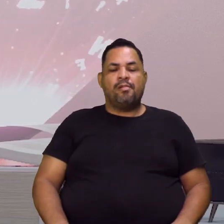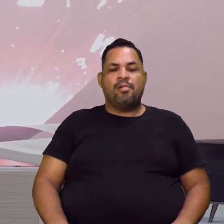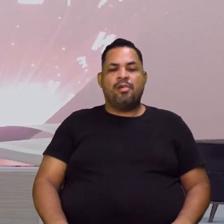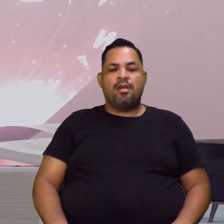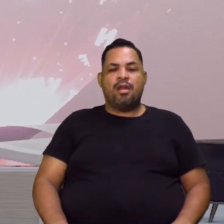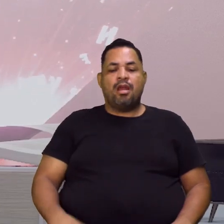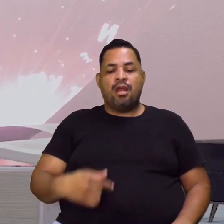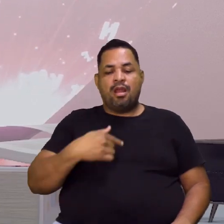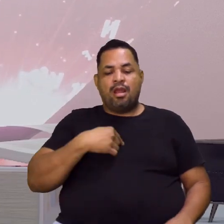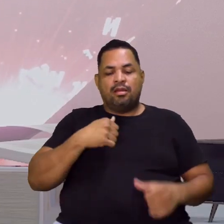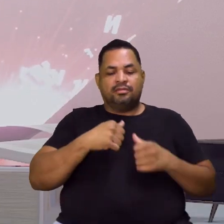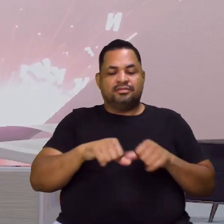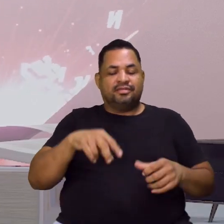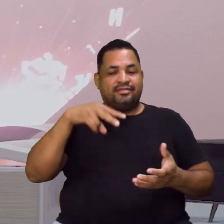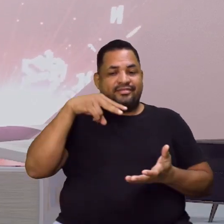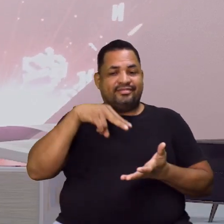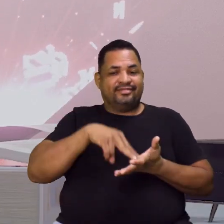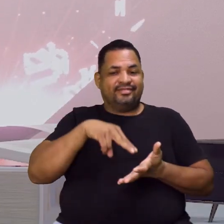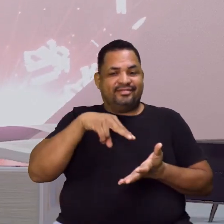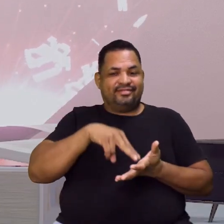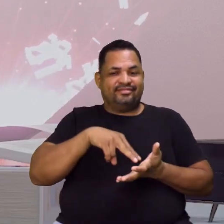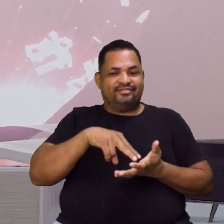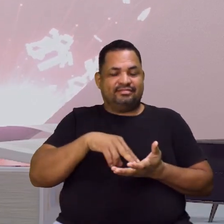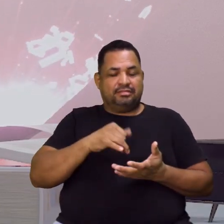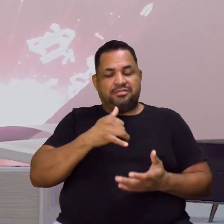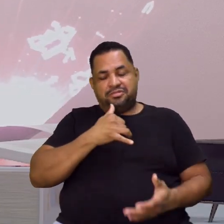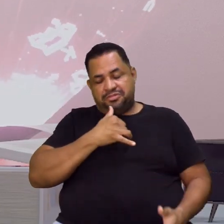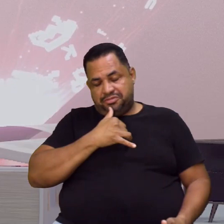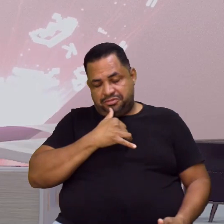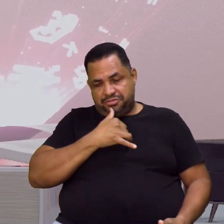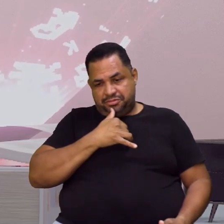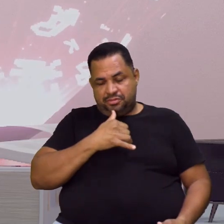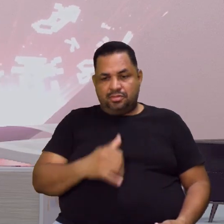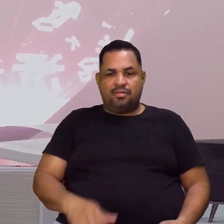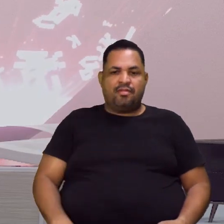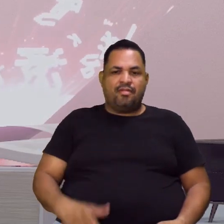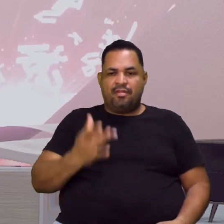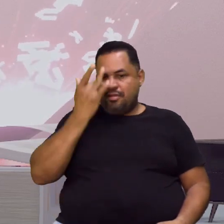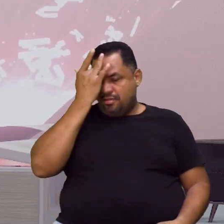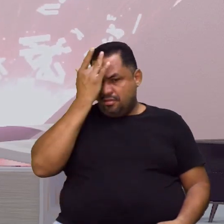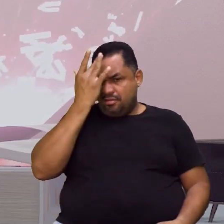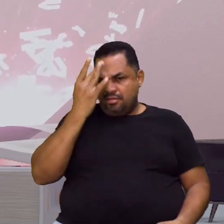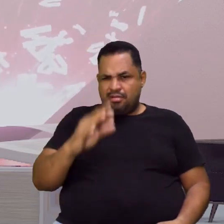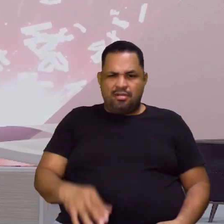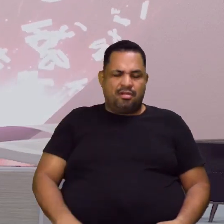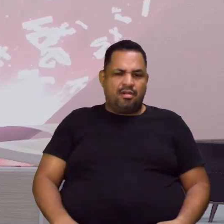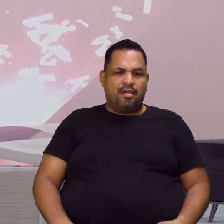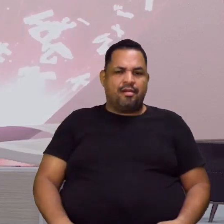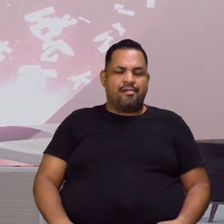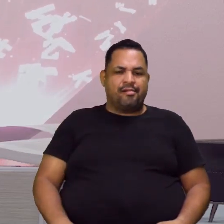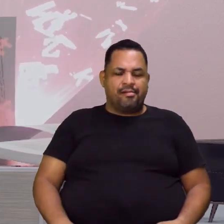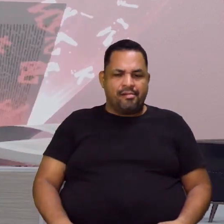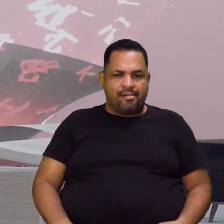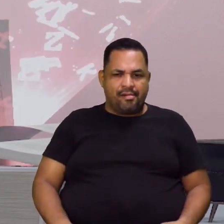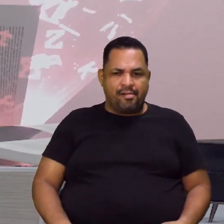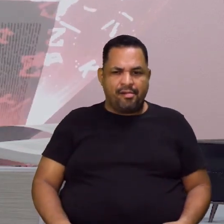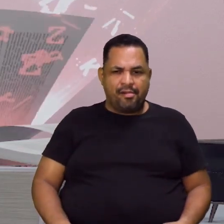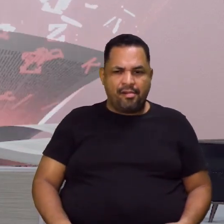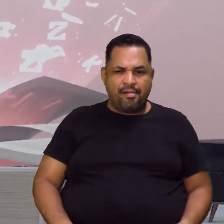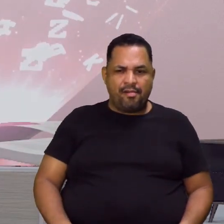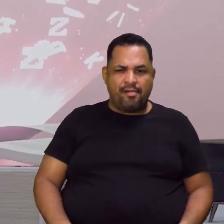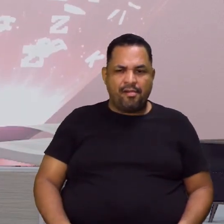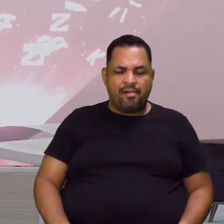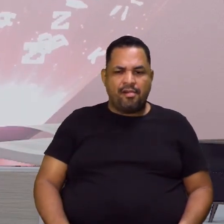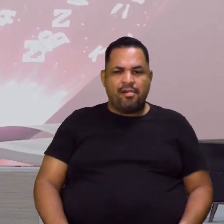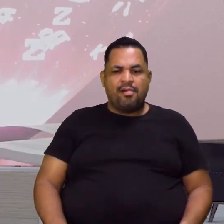estou animada. Eu estou desanimada. Aí, ficou fácil, porque só foi usado o O